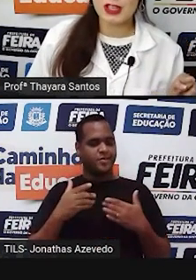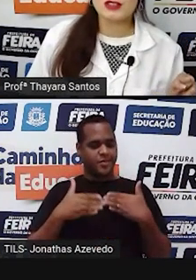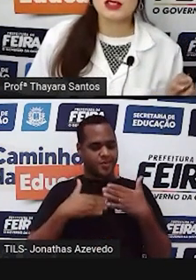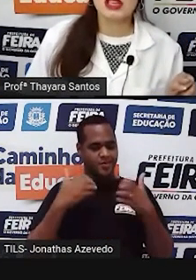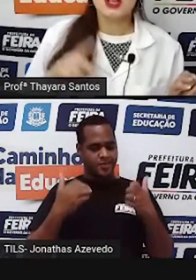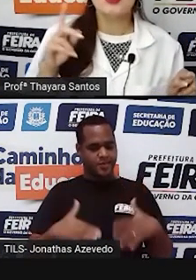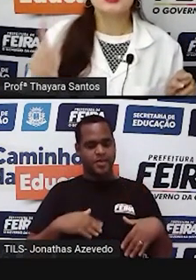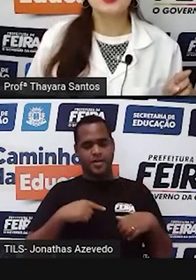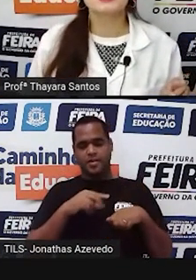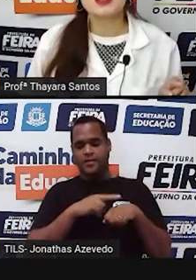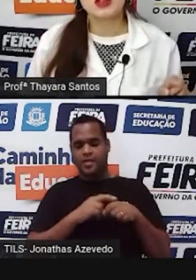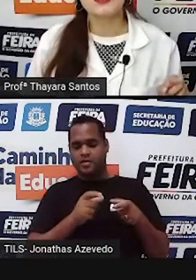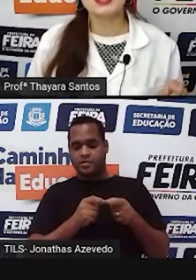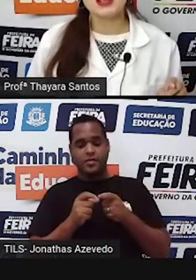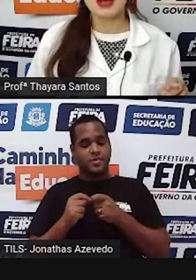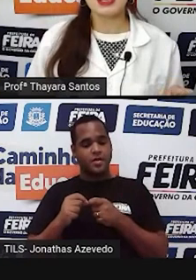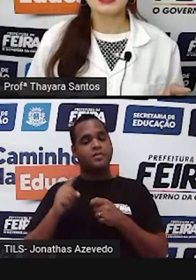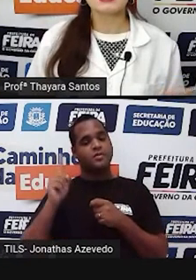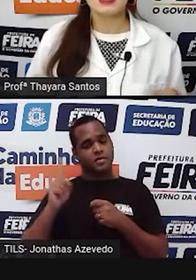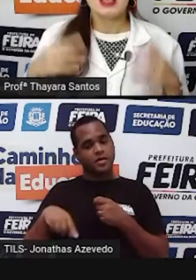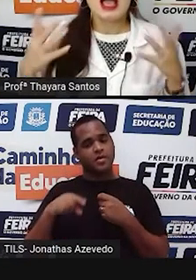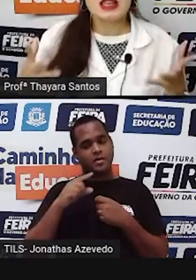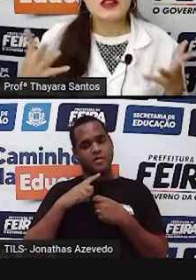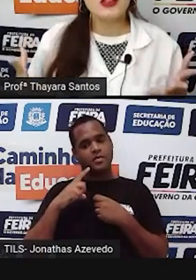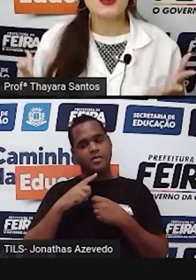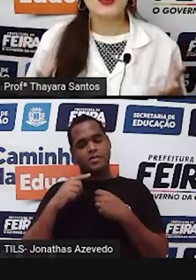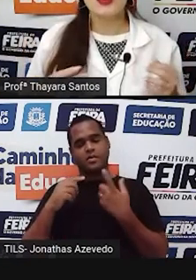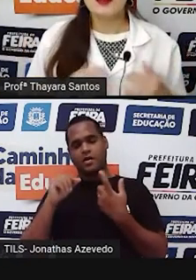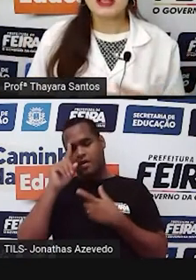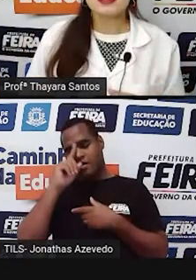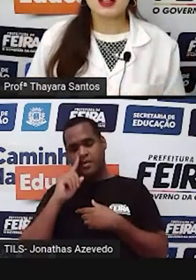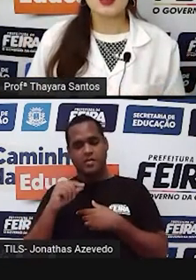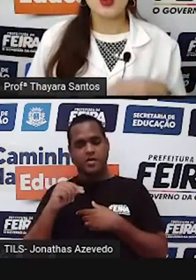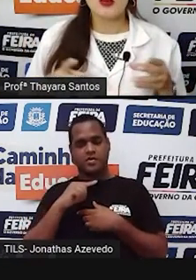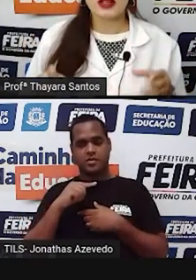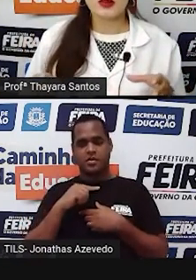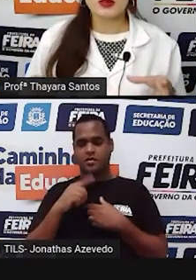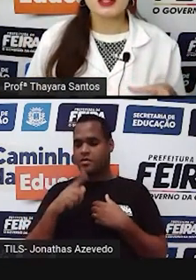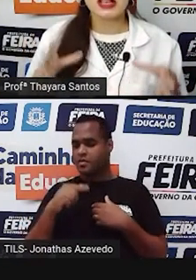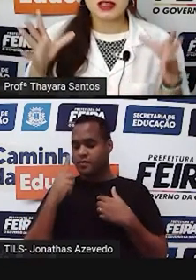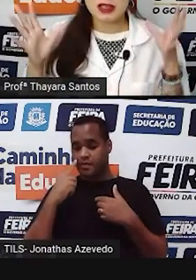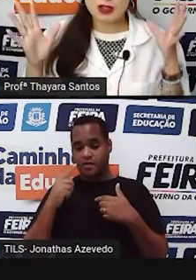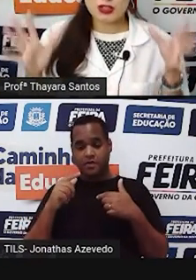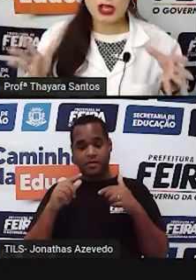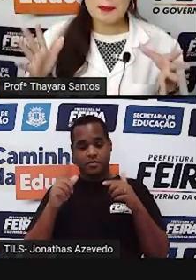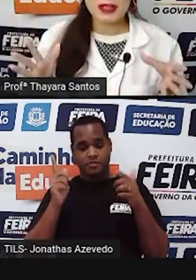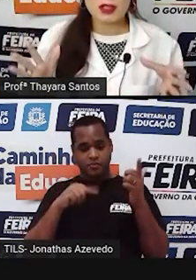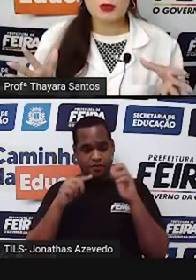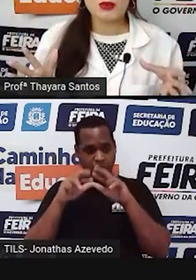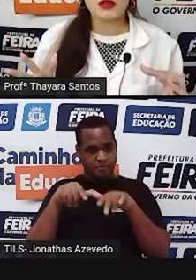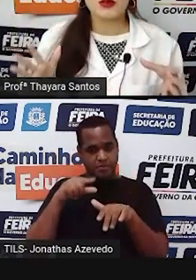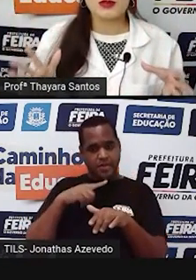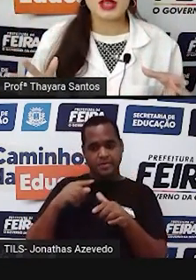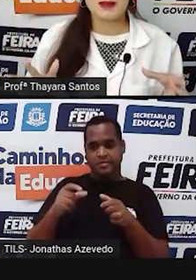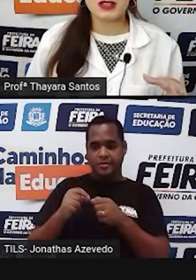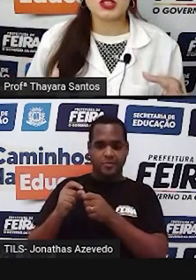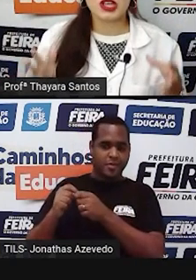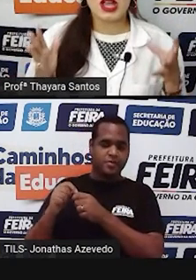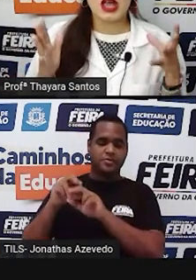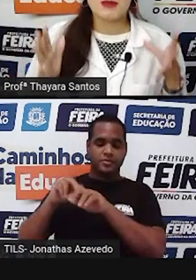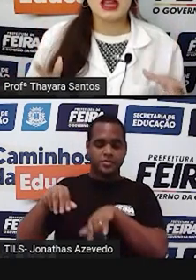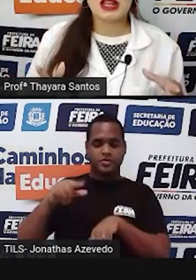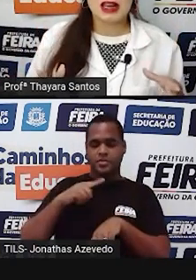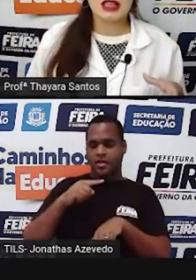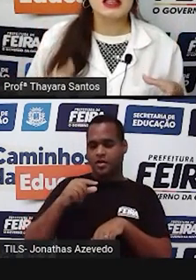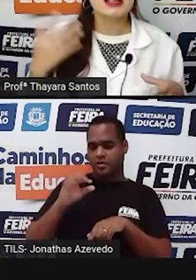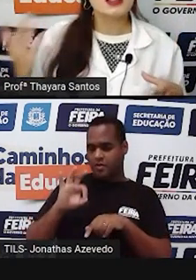ervilhas verdes, quanto plantas com ervilhas amarelas. Aí, ele ficou pensando, como é que eu cruzei? Só tinha planta com semente